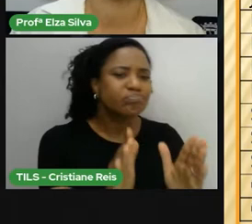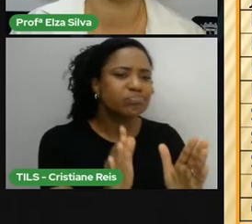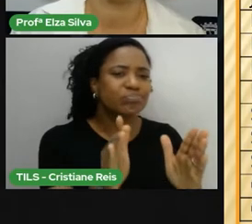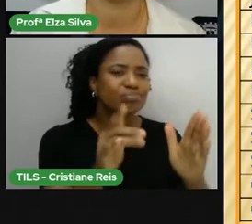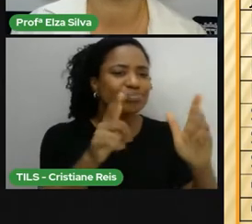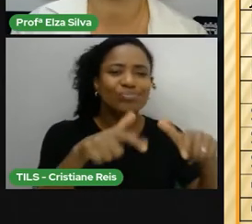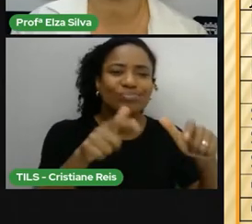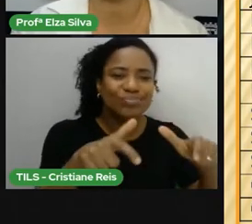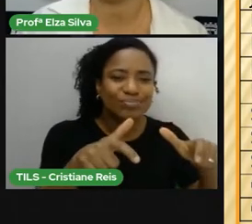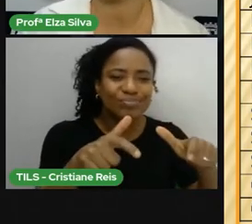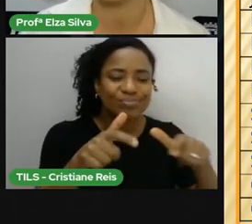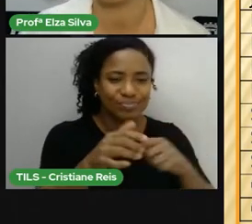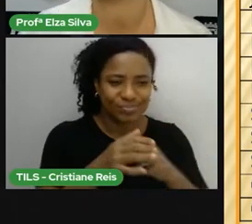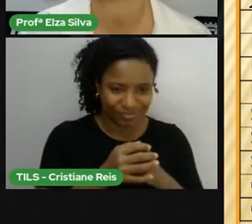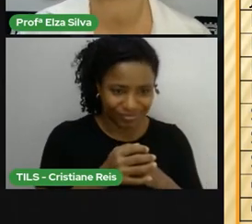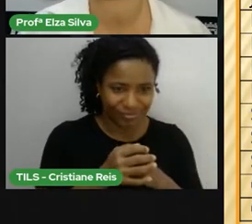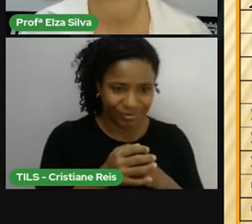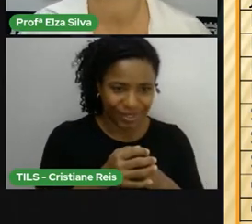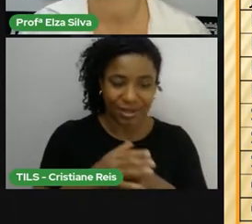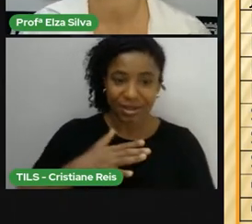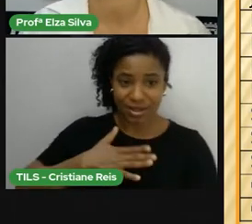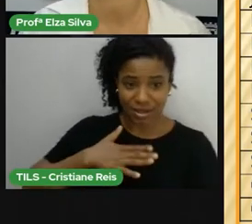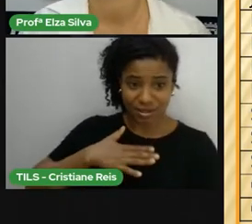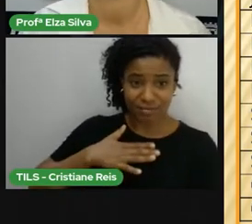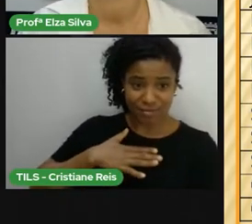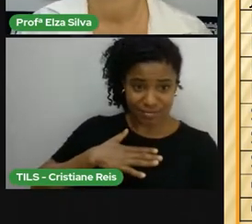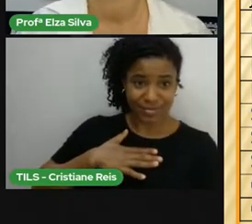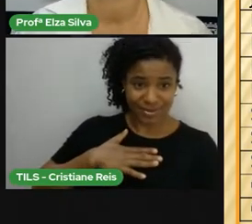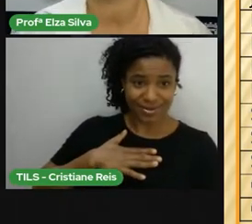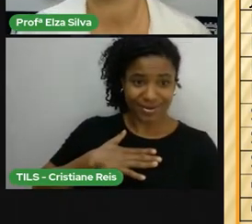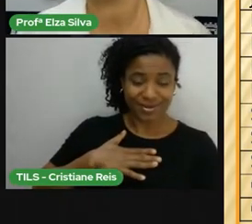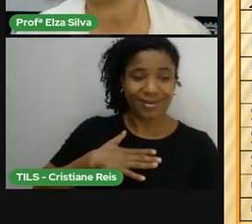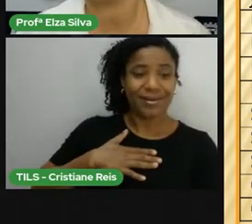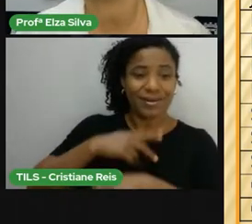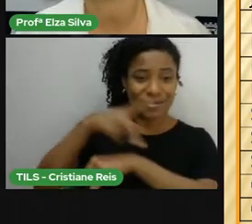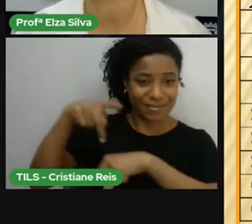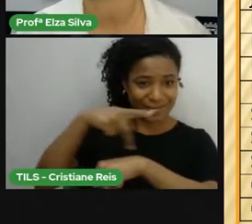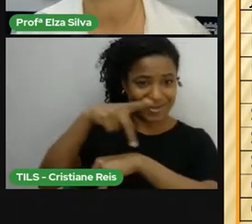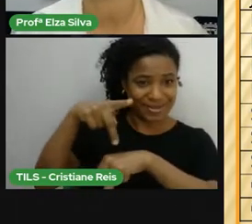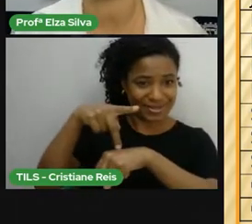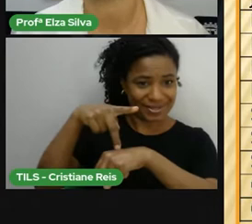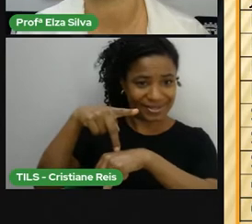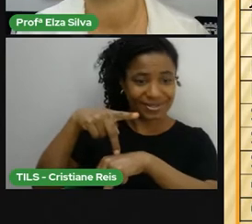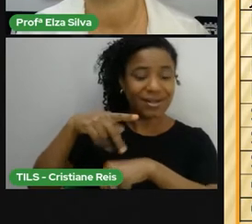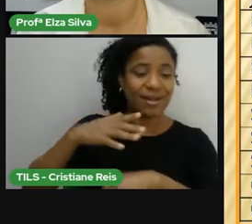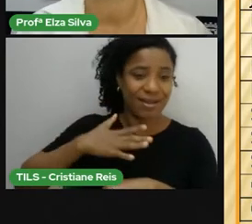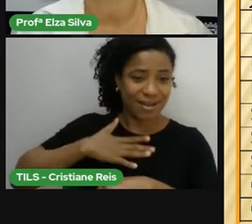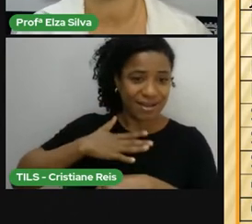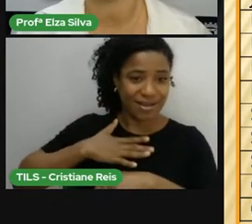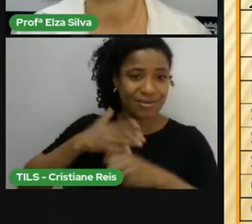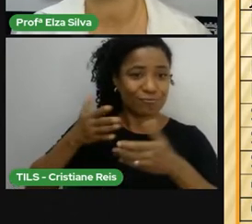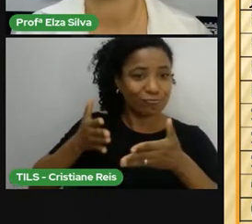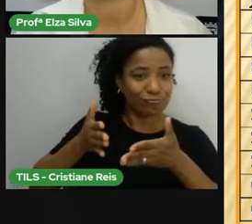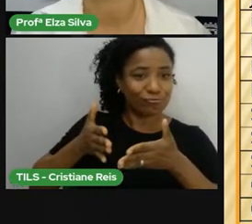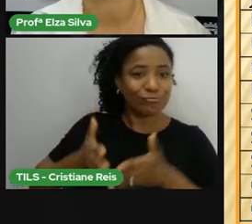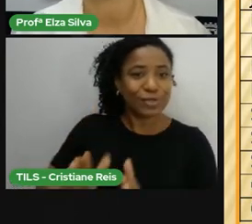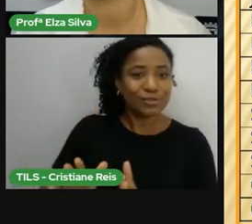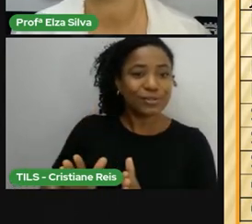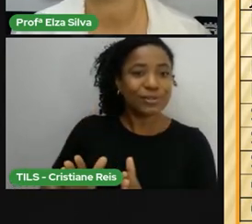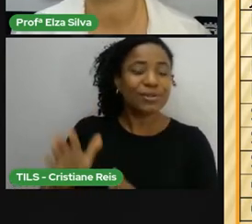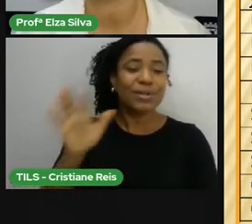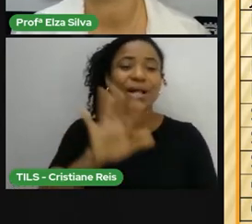sabe como você diz em inglês? Onde você nasceu e qual a sua